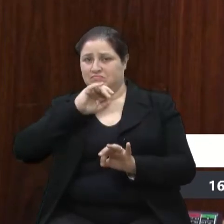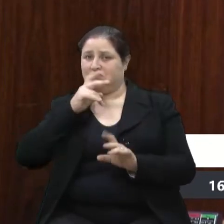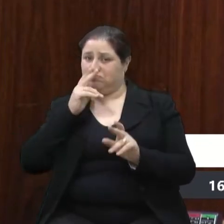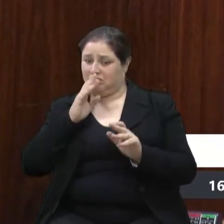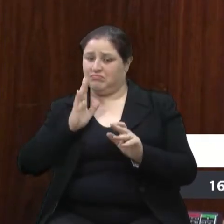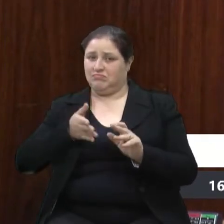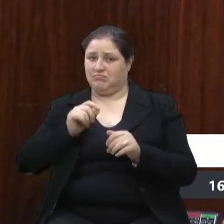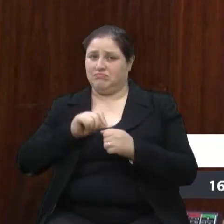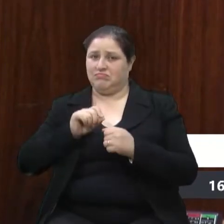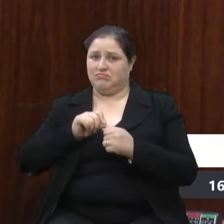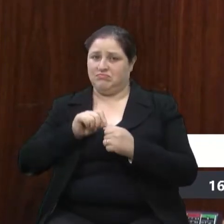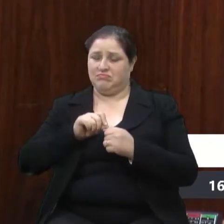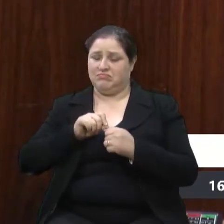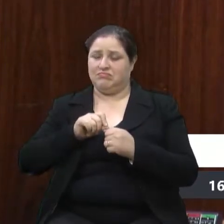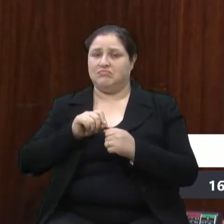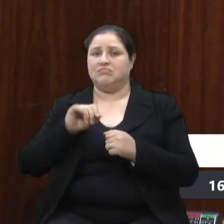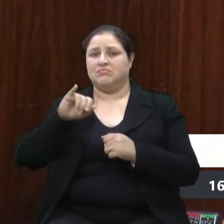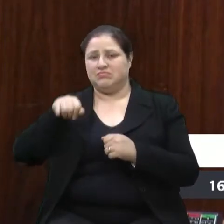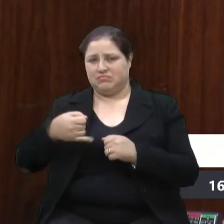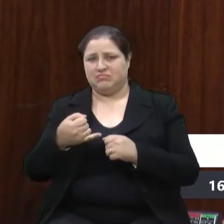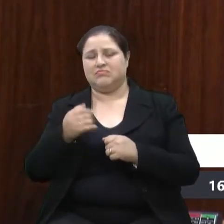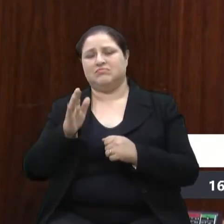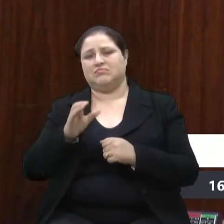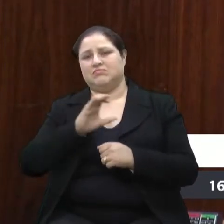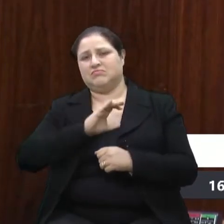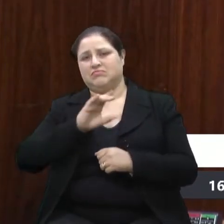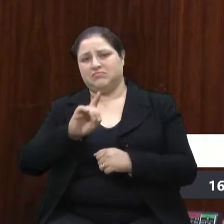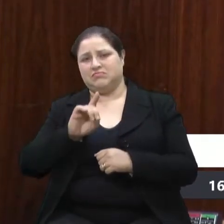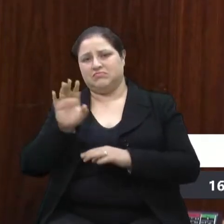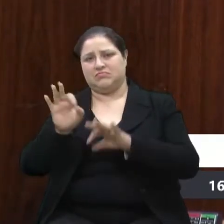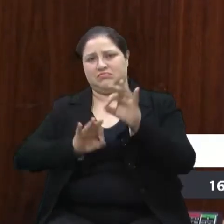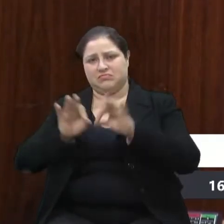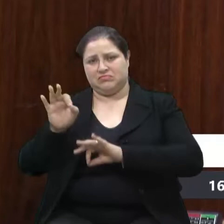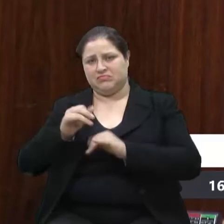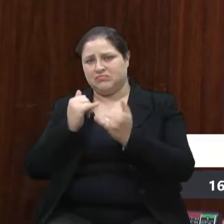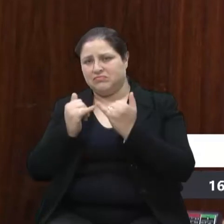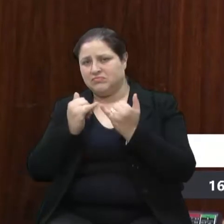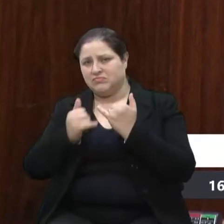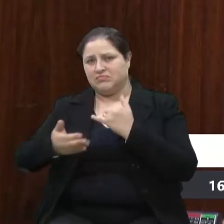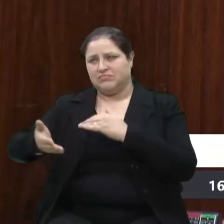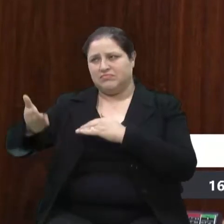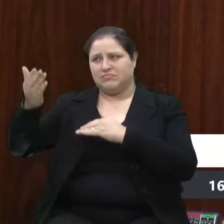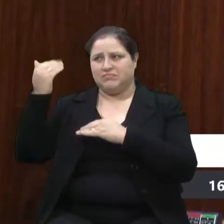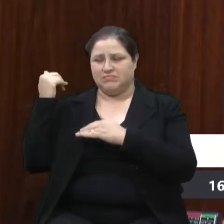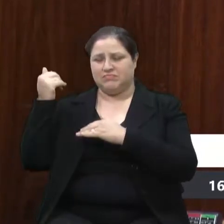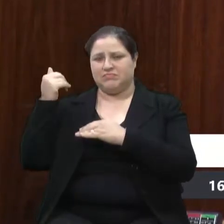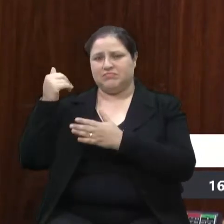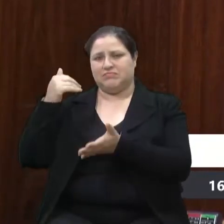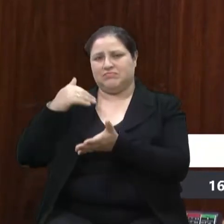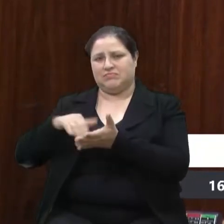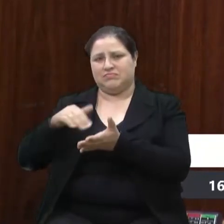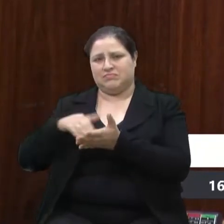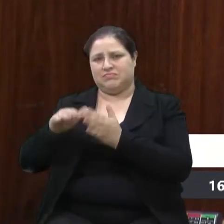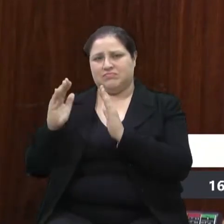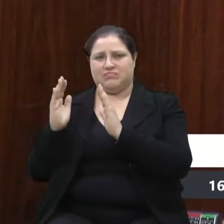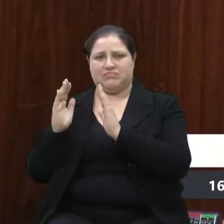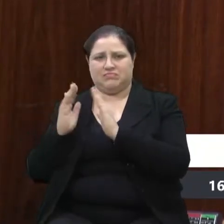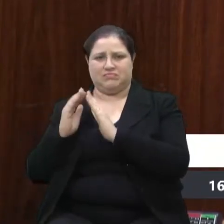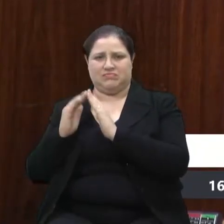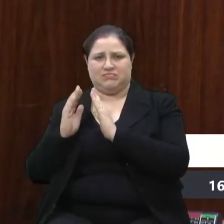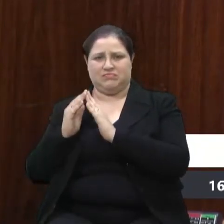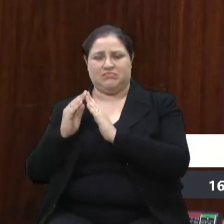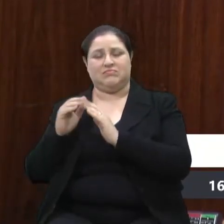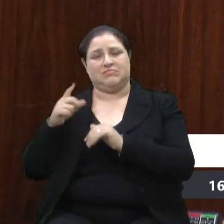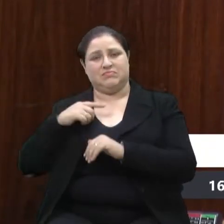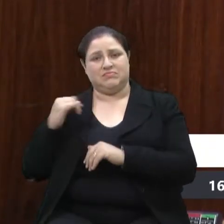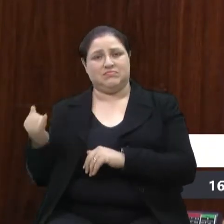e eu já tive a oportunidade de coordenar um projeto semelhante há muito tempo na Secretaria da Habitação, e a